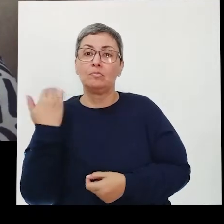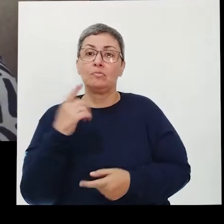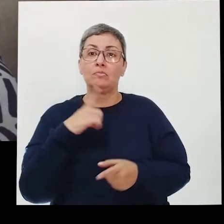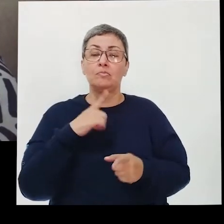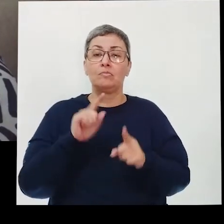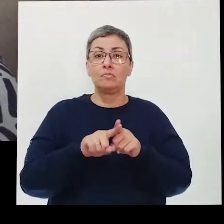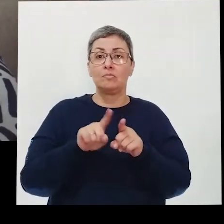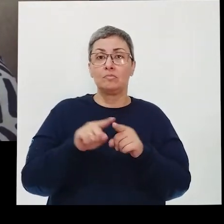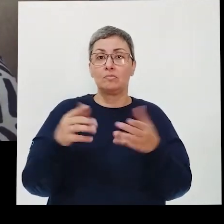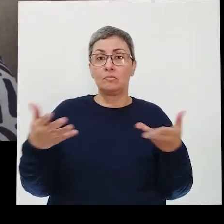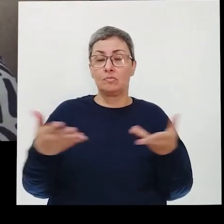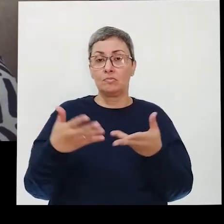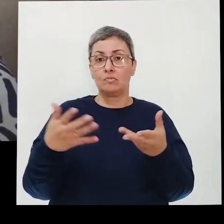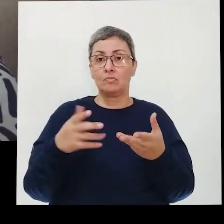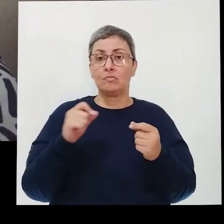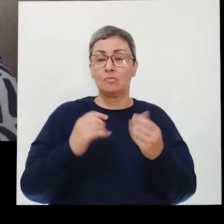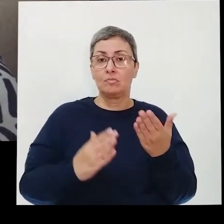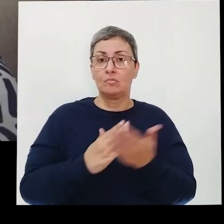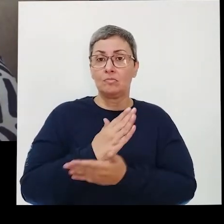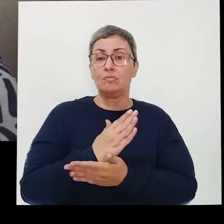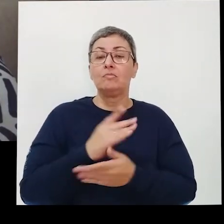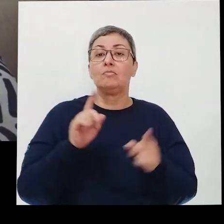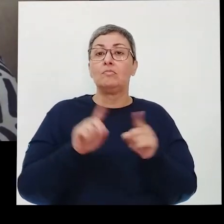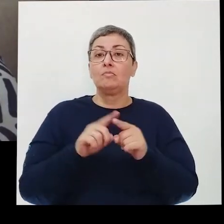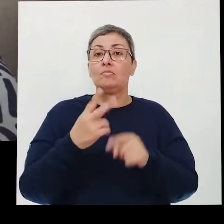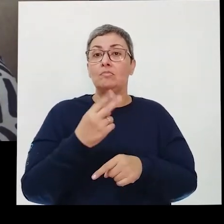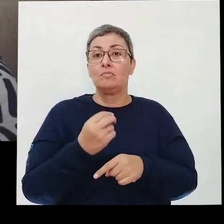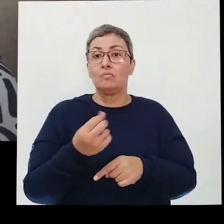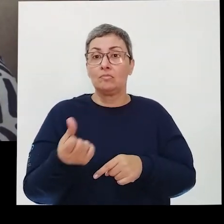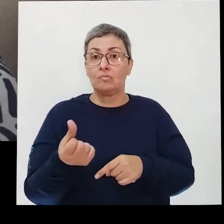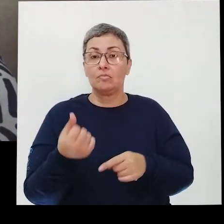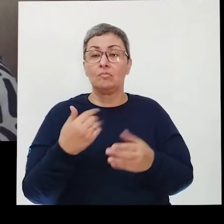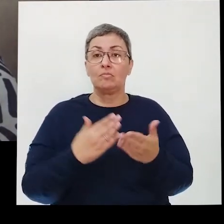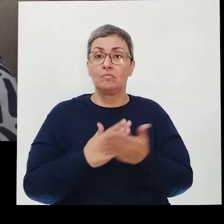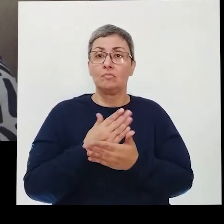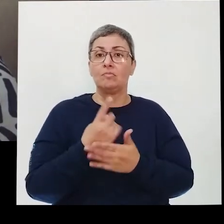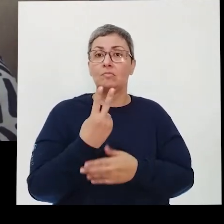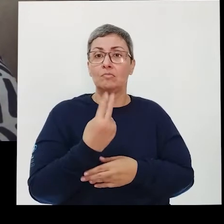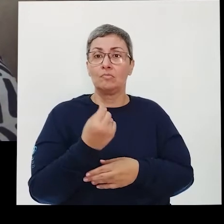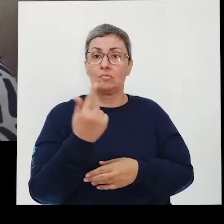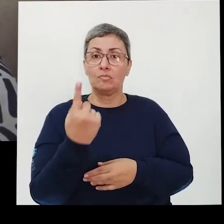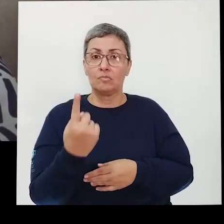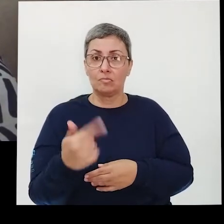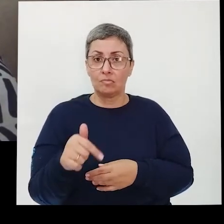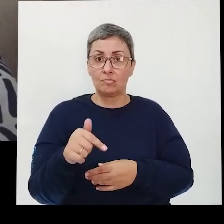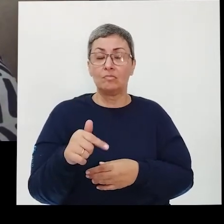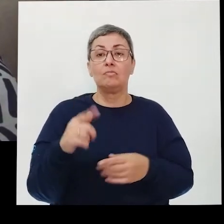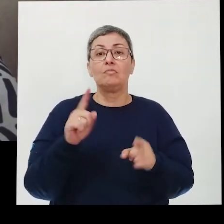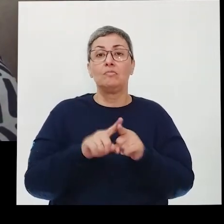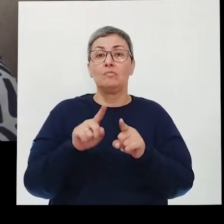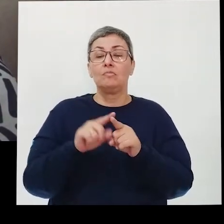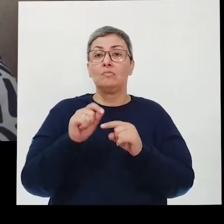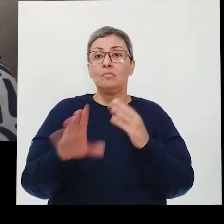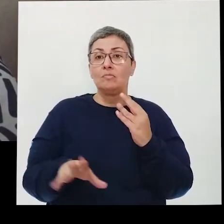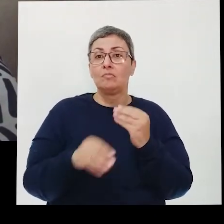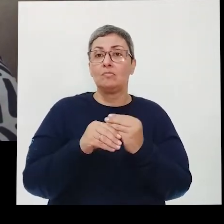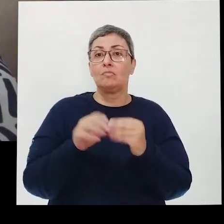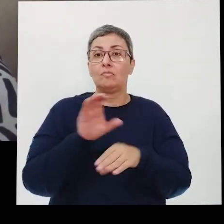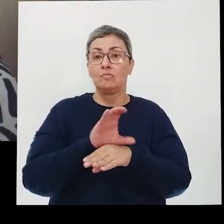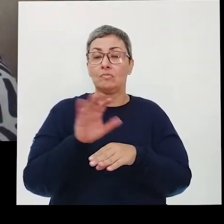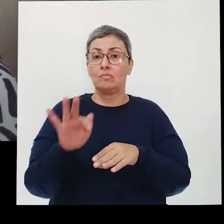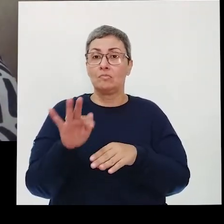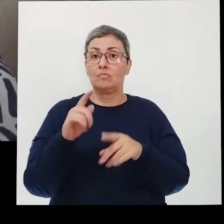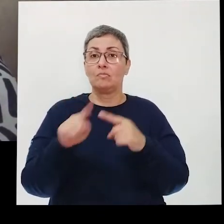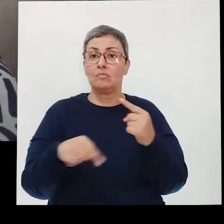hoje já é aprovada, foi aprovada em 2016 e entrou em vigor em 2017. E é uma emenda constitucional,